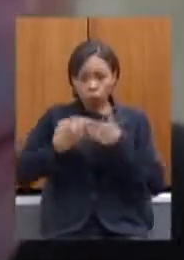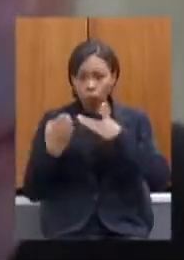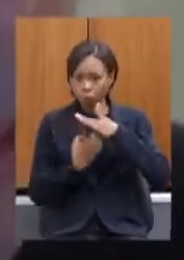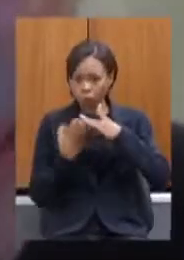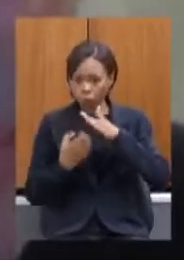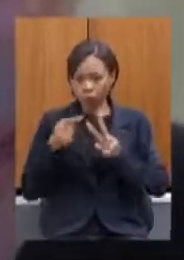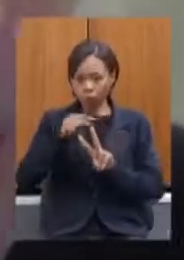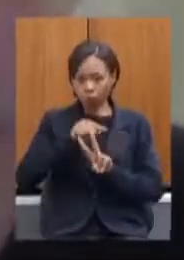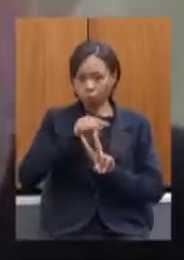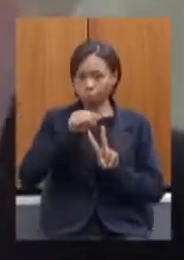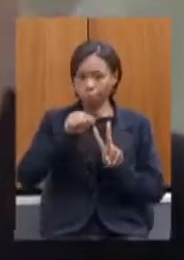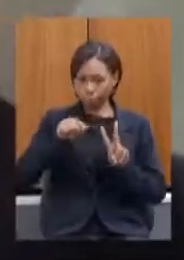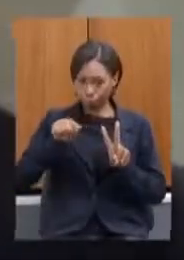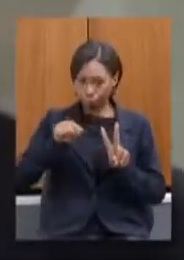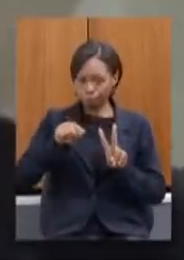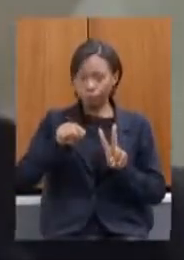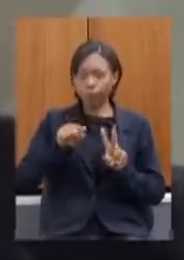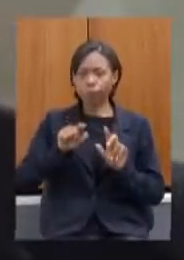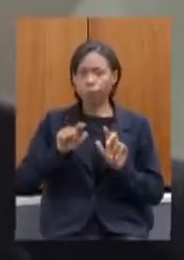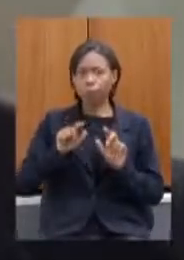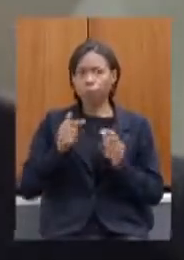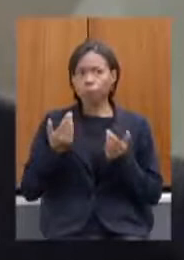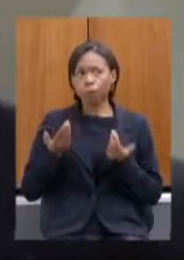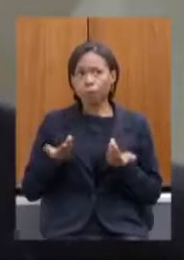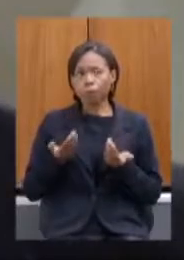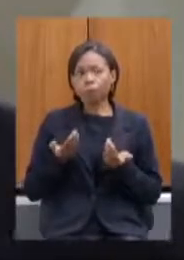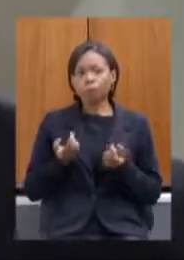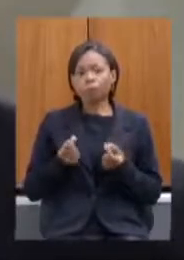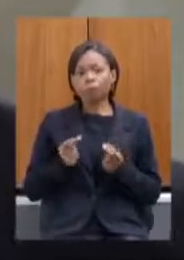deputada Beatriz é